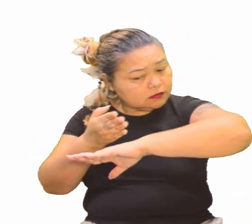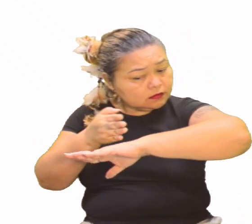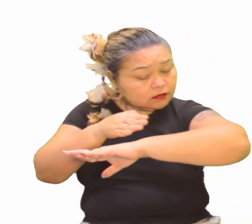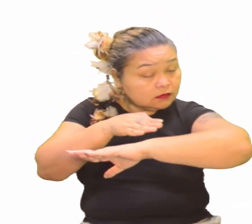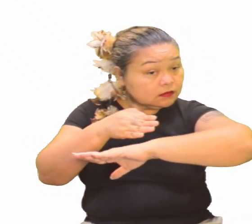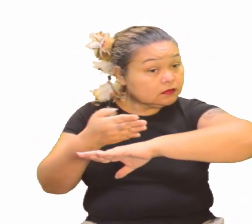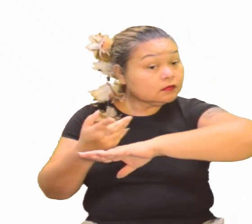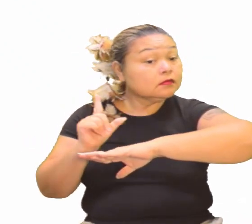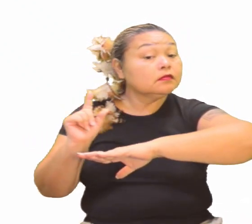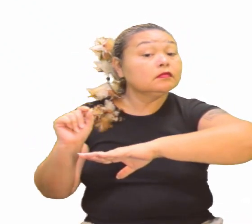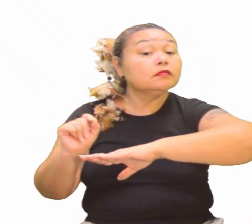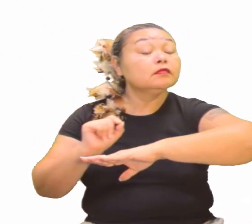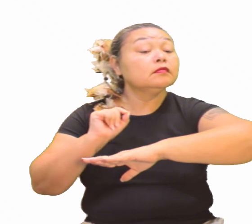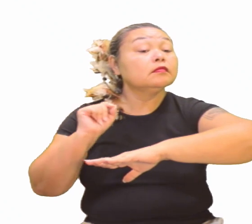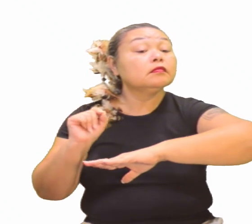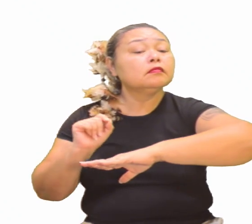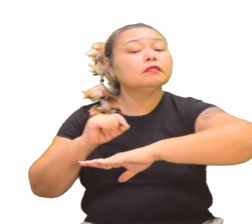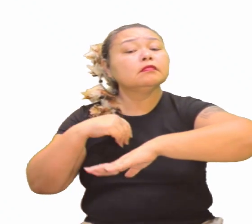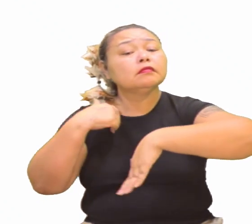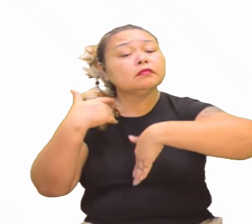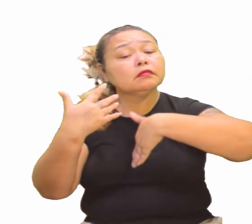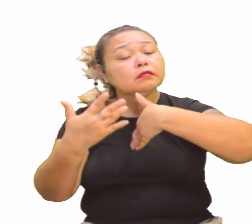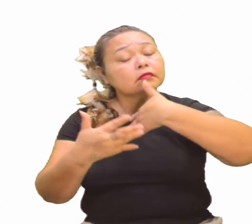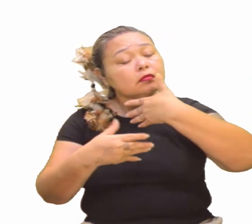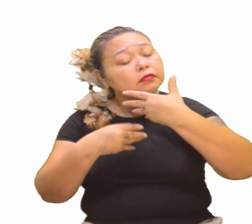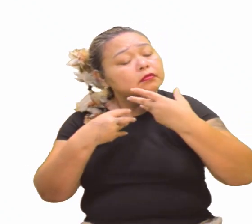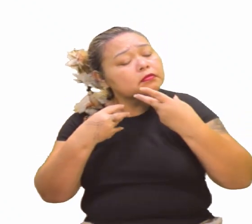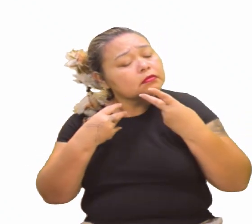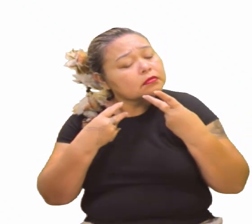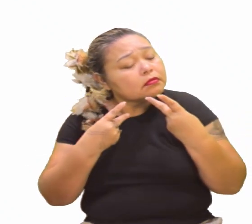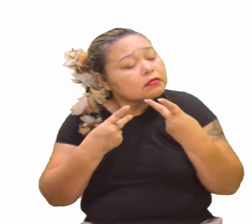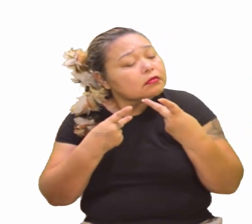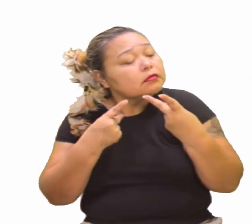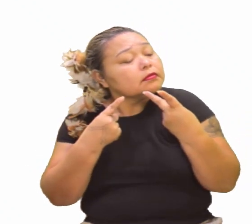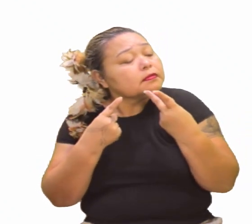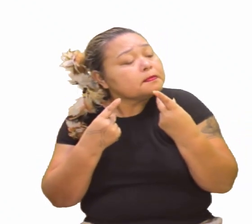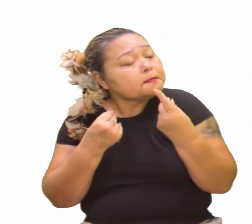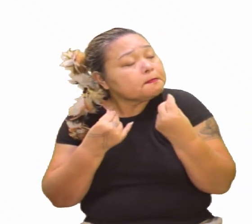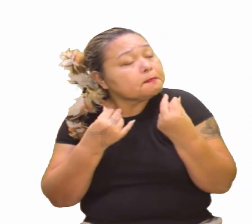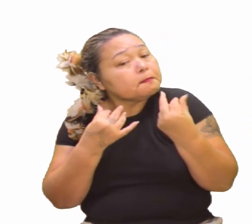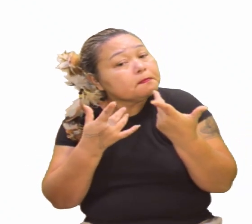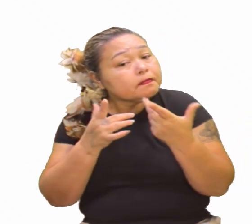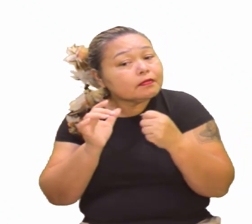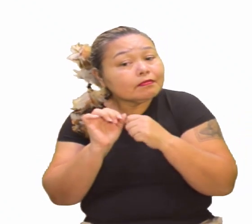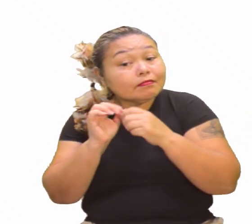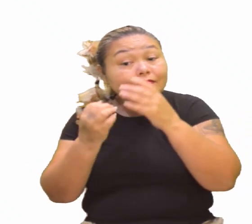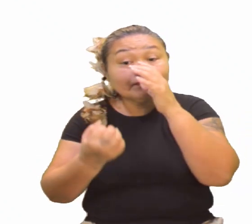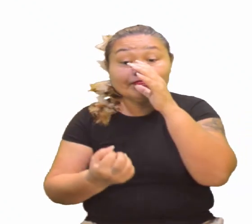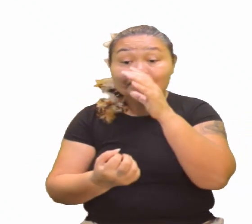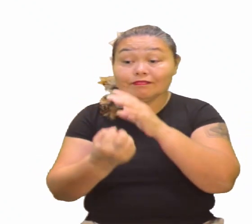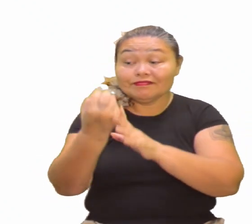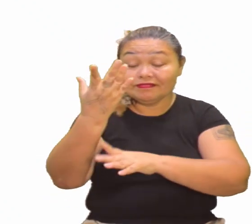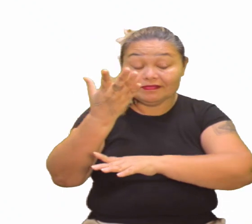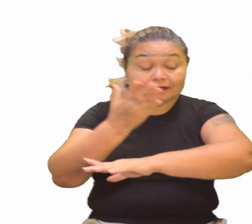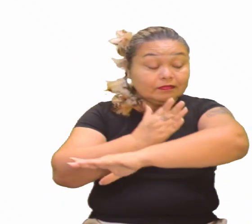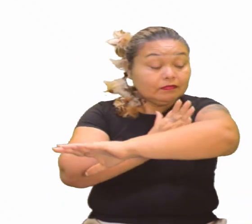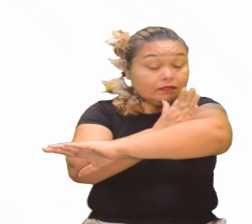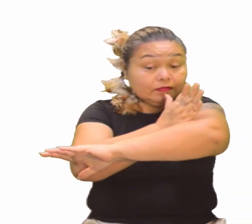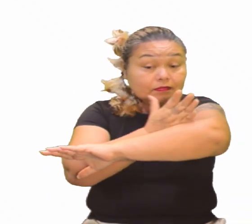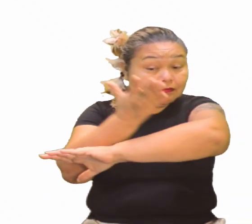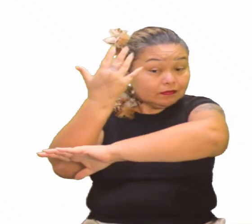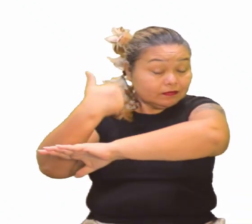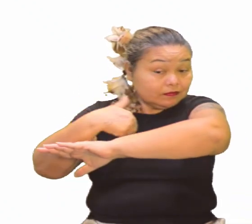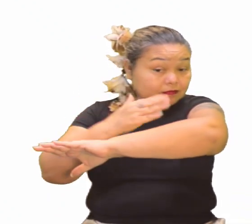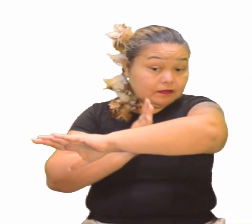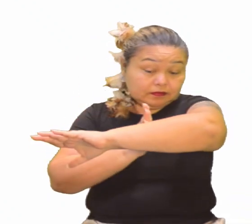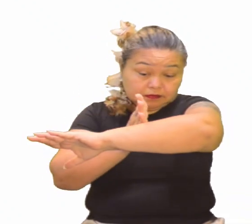Apresenta-se o quê? Como uma longa maturação, iniciada no próprio período medieval. Então, lá no final da